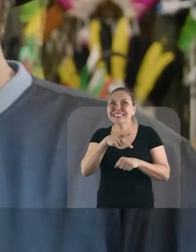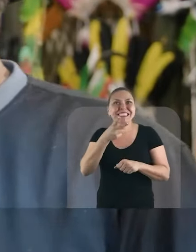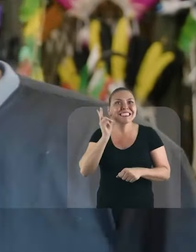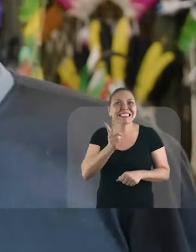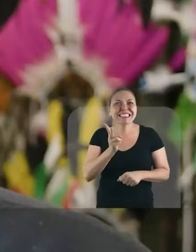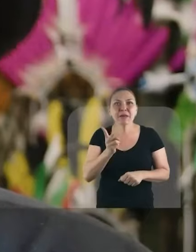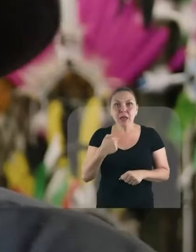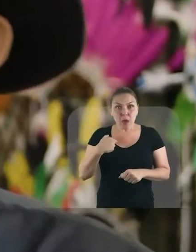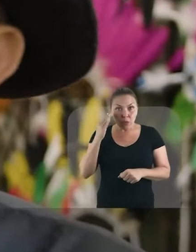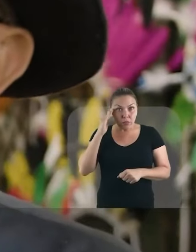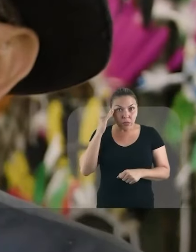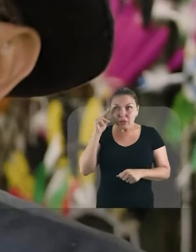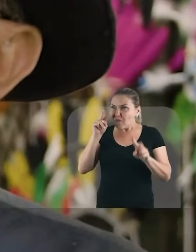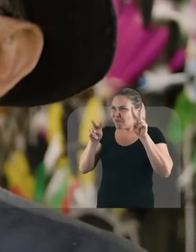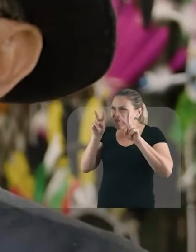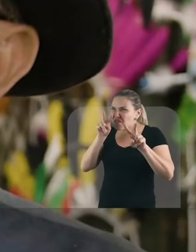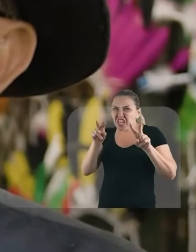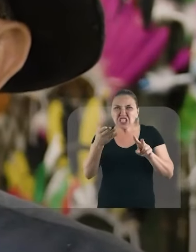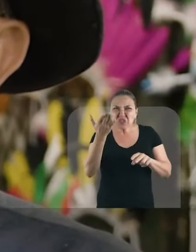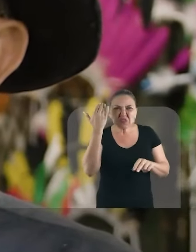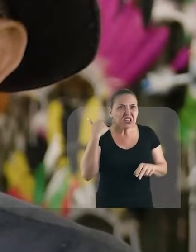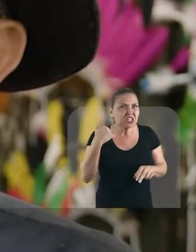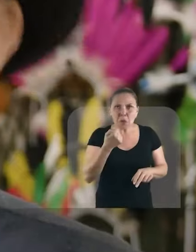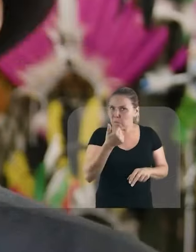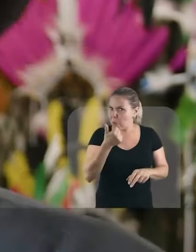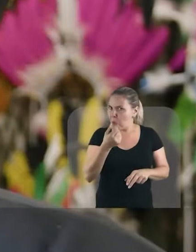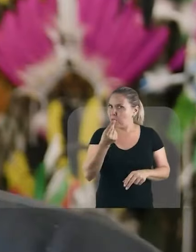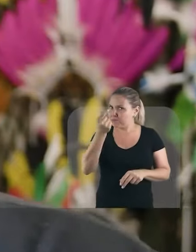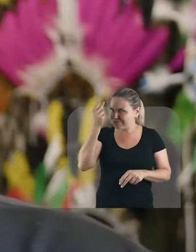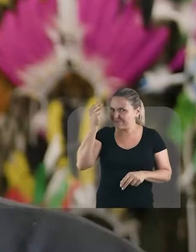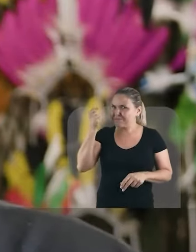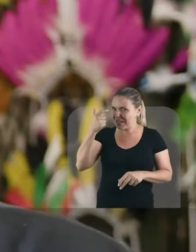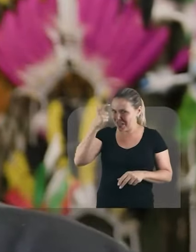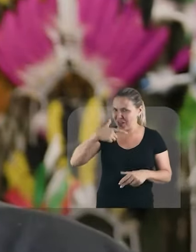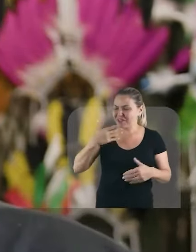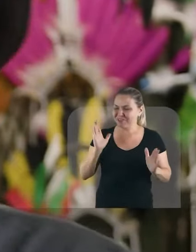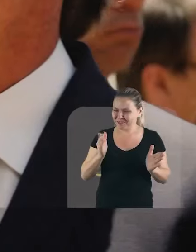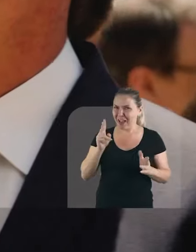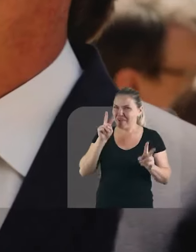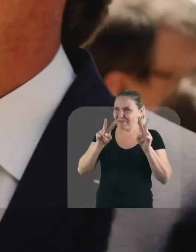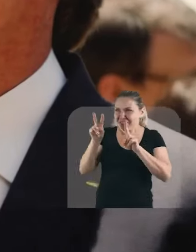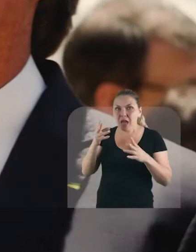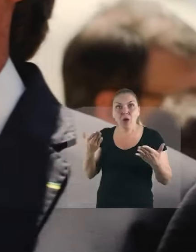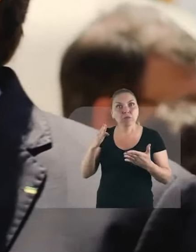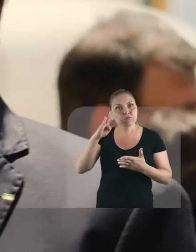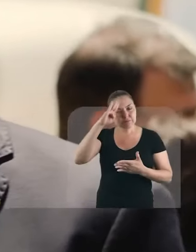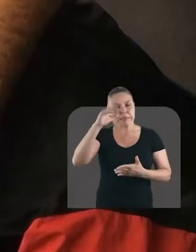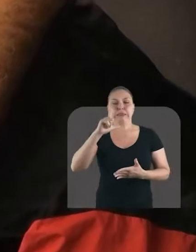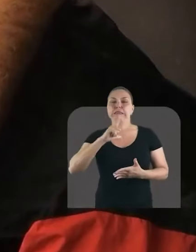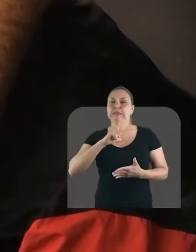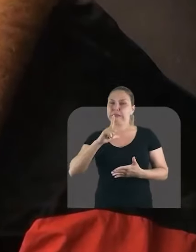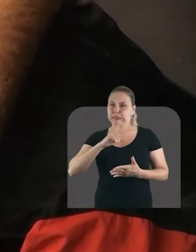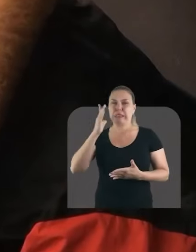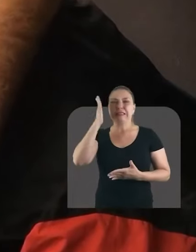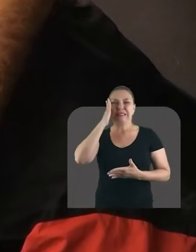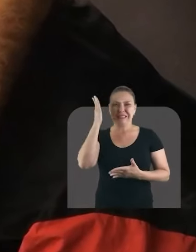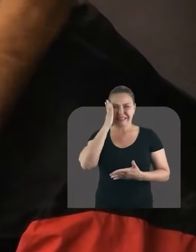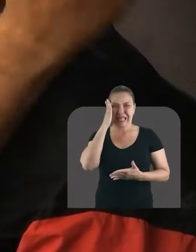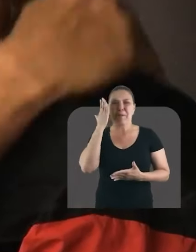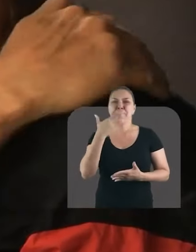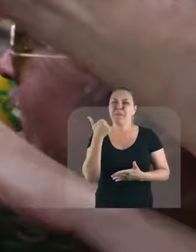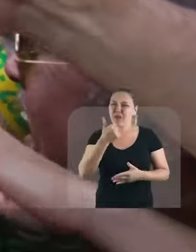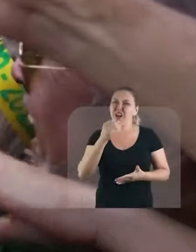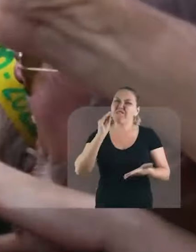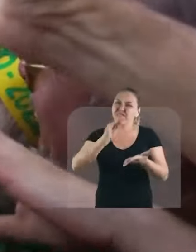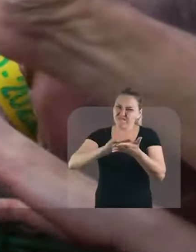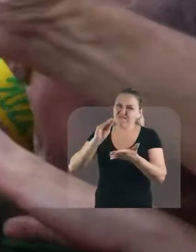todos os tempos Desde que eu me estendo Por gente E não é pouco tempo não Bolsonaro sabe Que tem ainda Muita